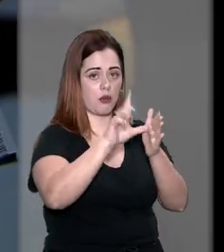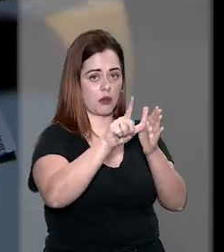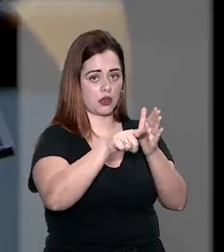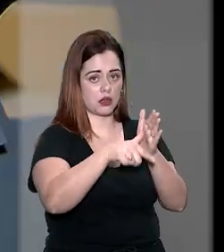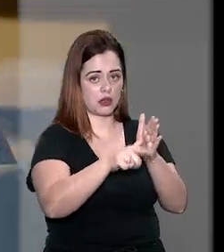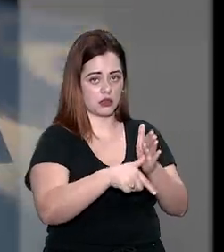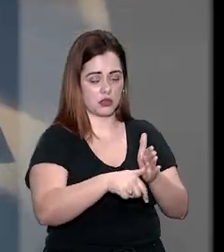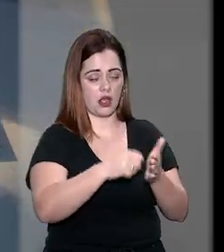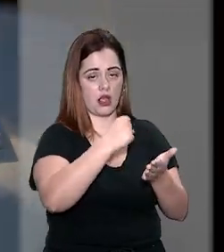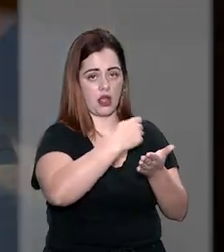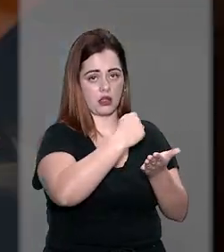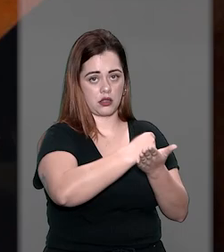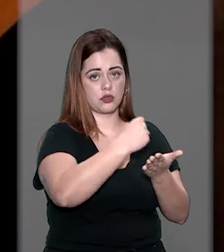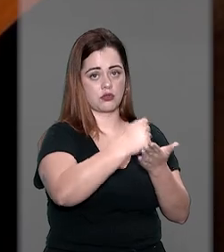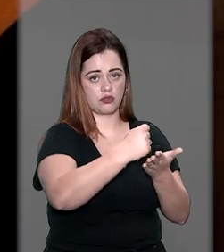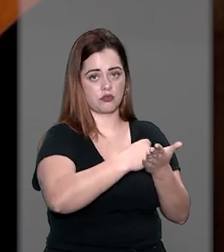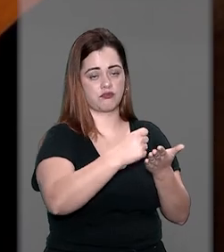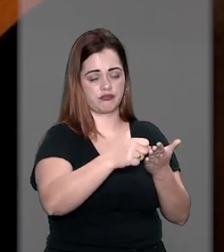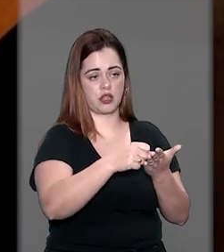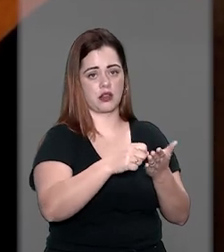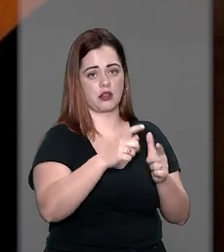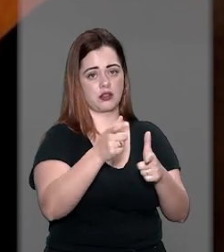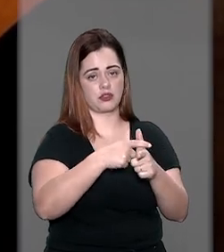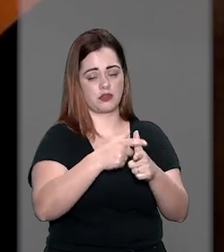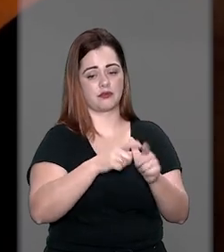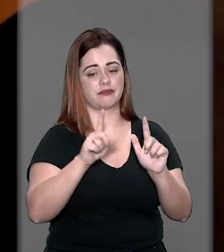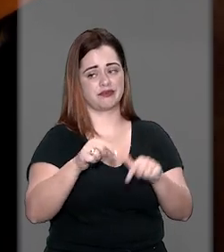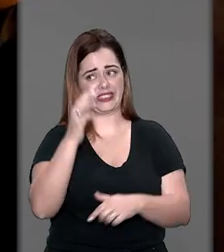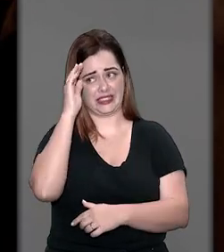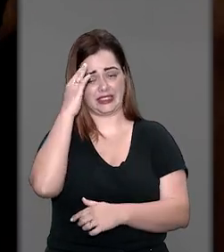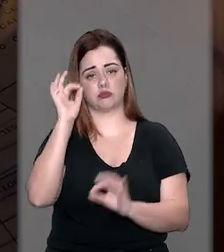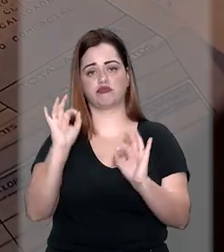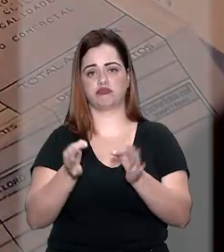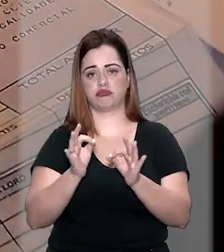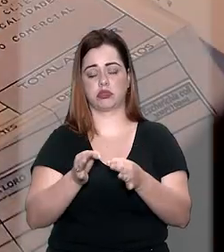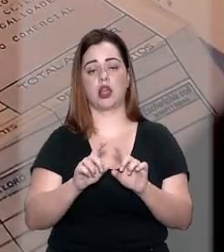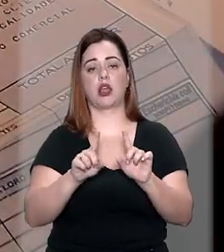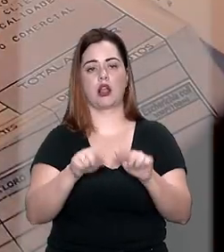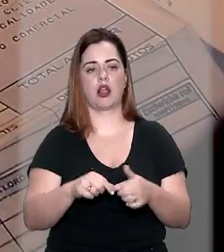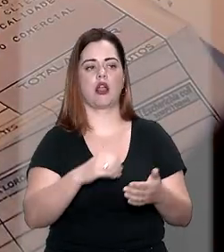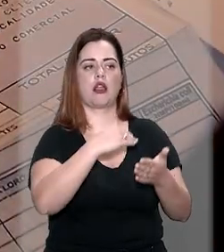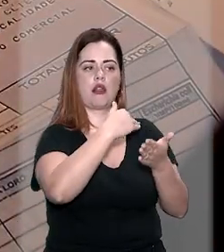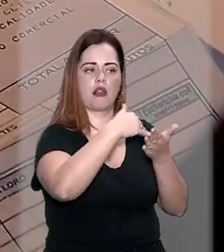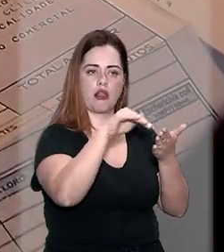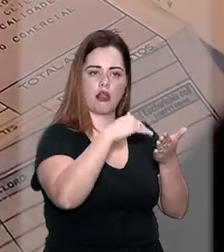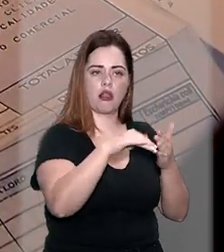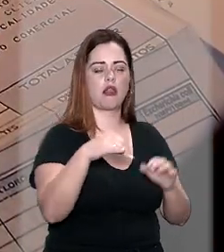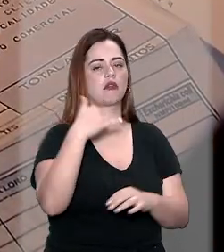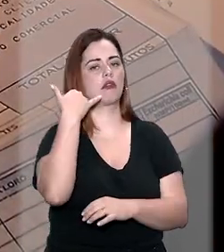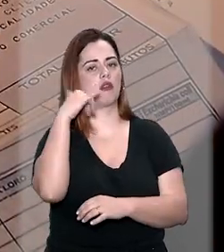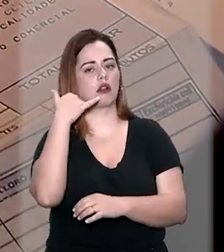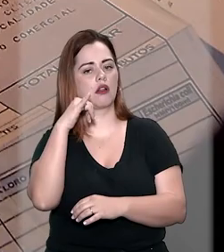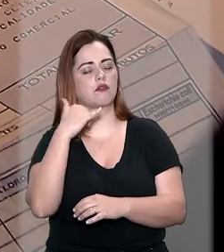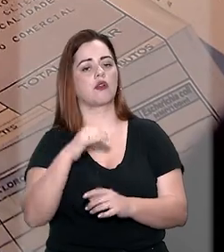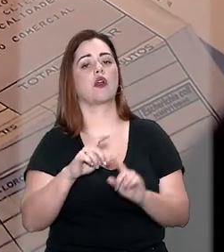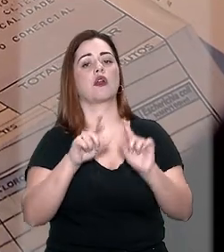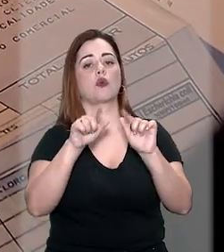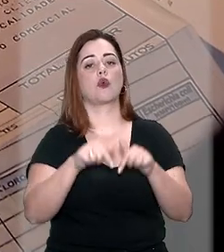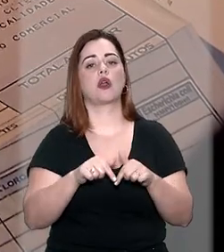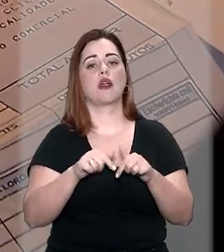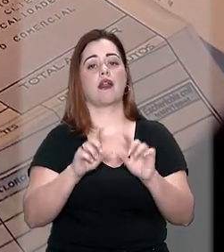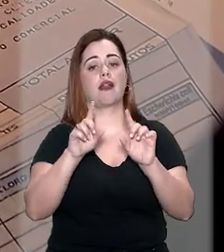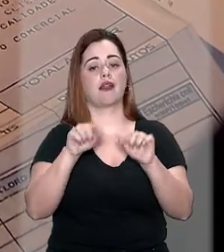atrasar o pagamento de contas é dor de cabeça na certa. Por carta, telefone, o aviso de